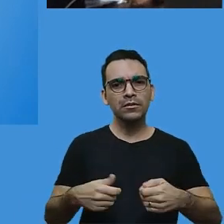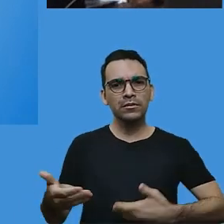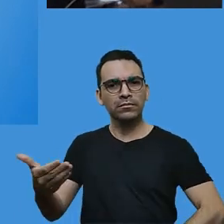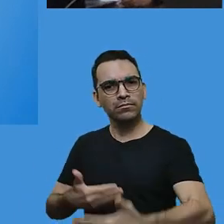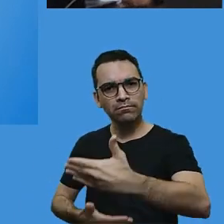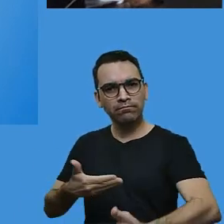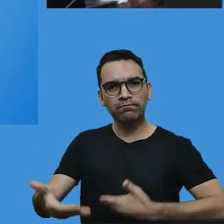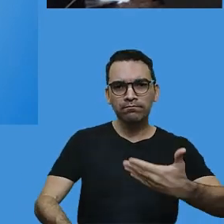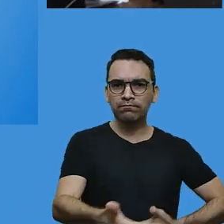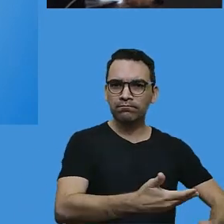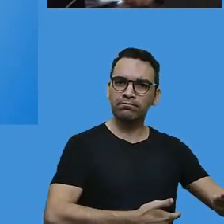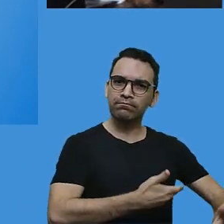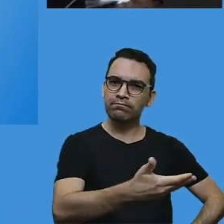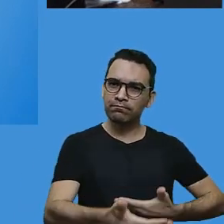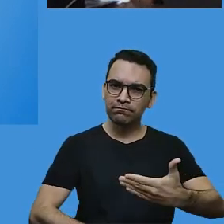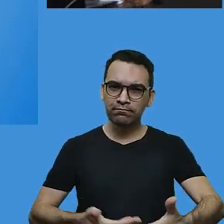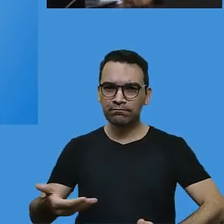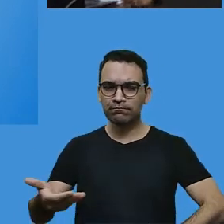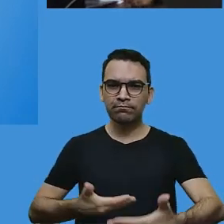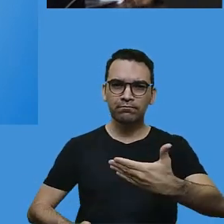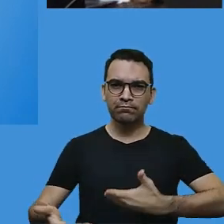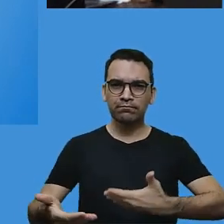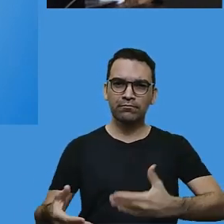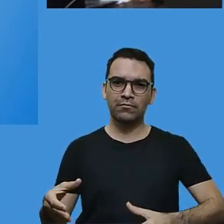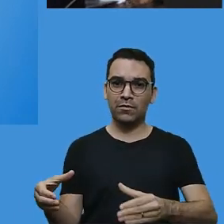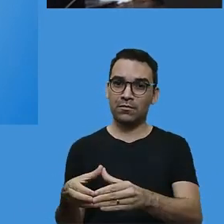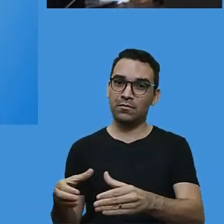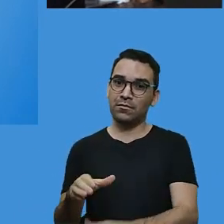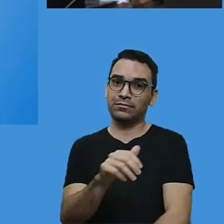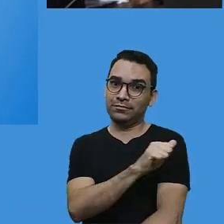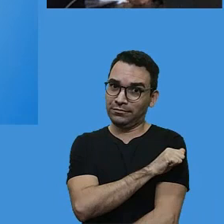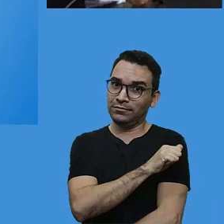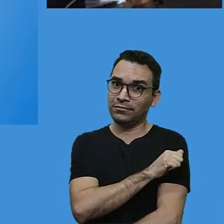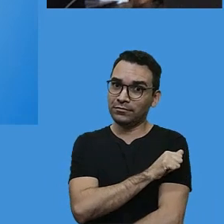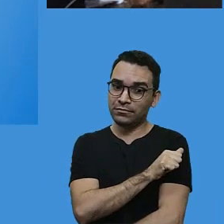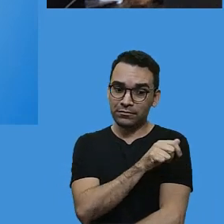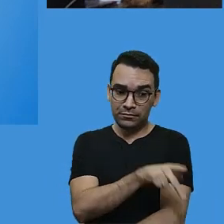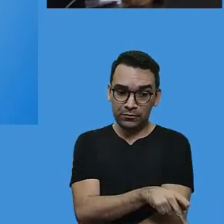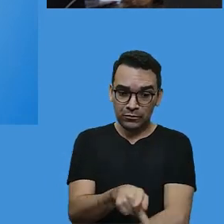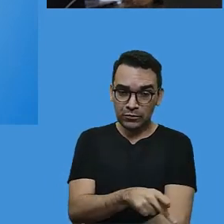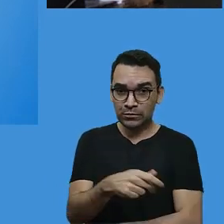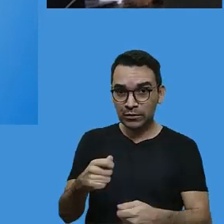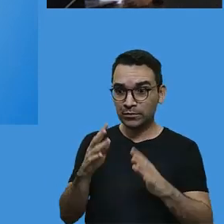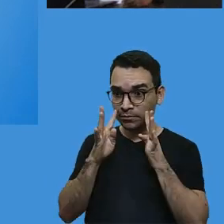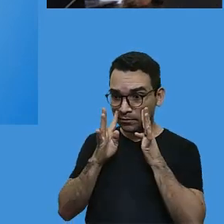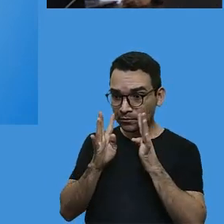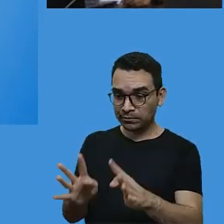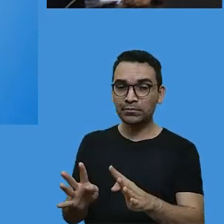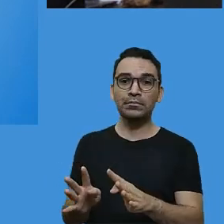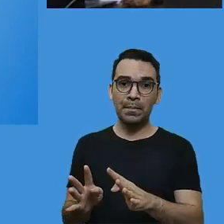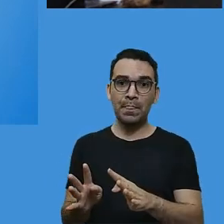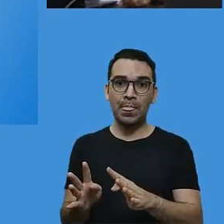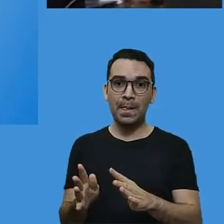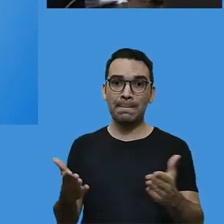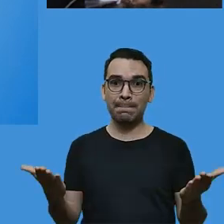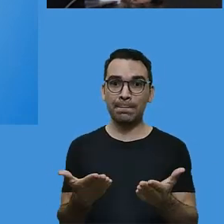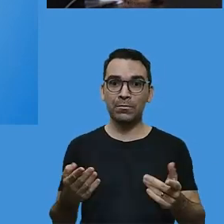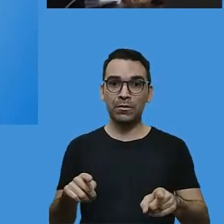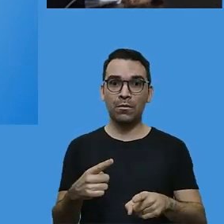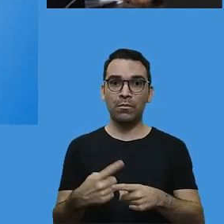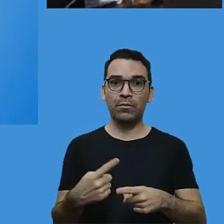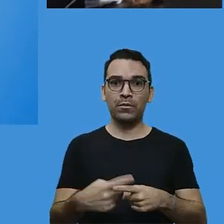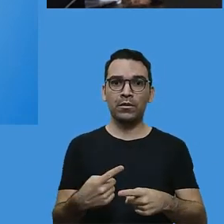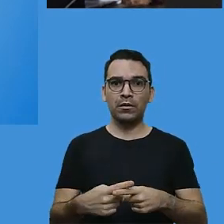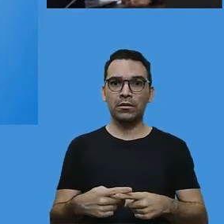e fortalecer os laços com os nossos alunos. O professor precisa estar atento, porque nós vamos nos deparar